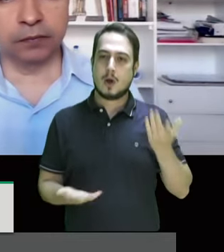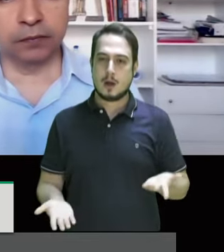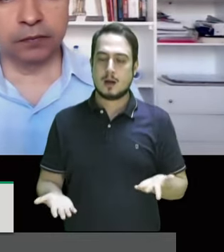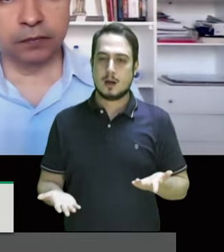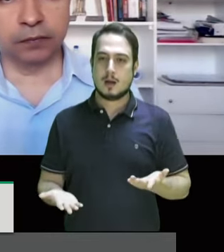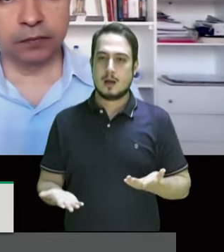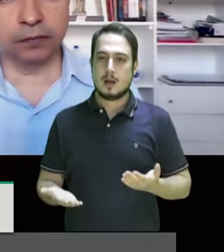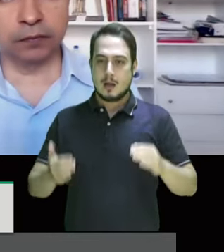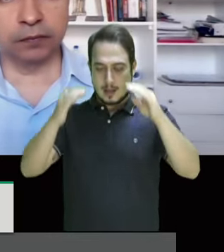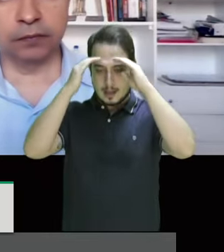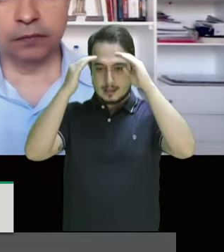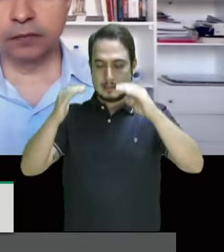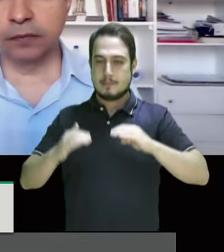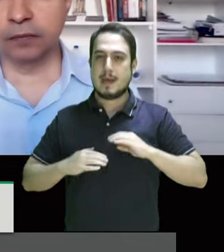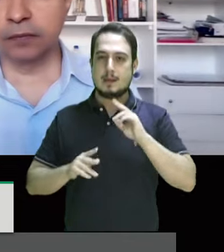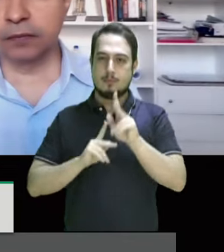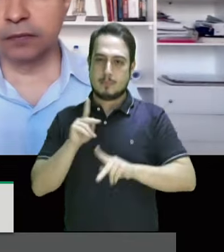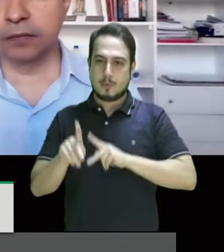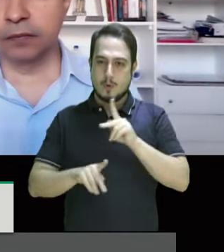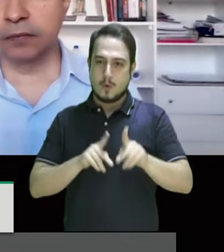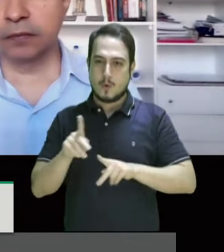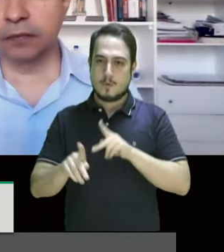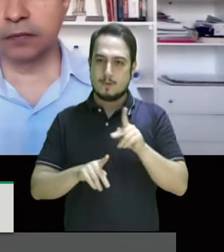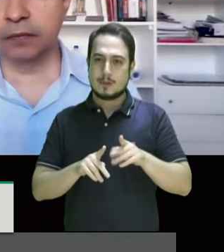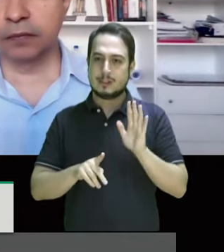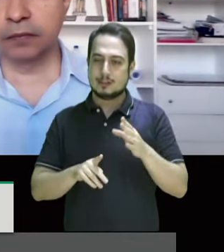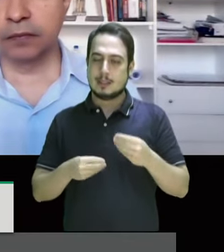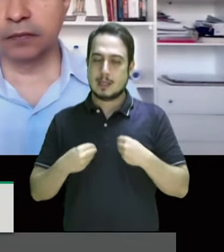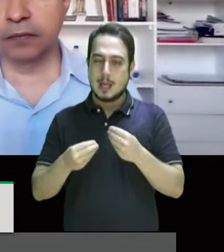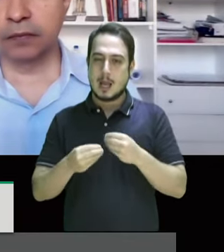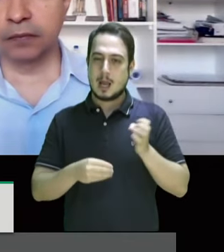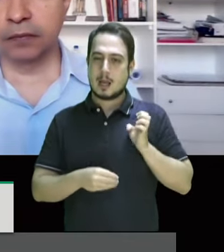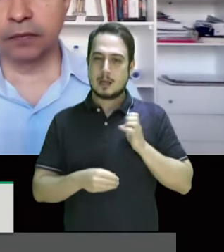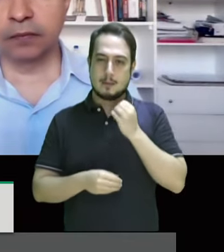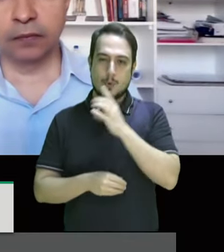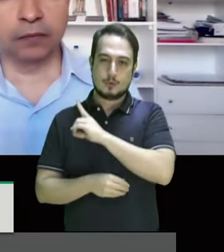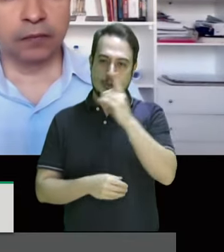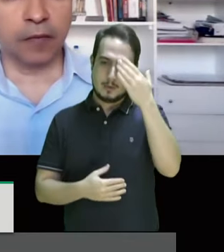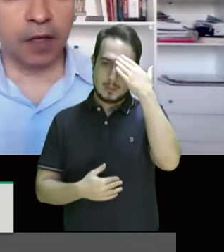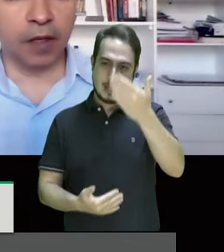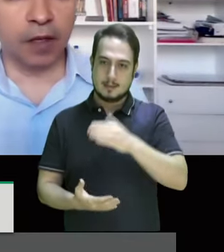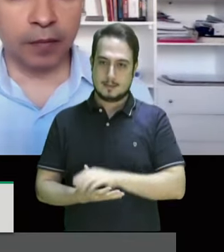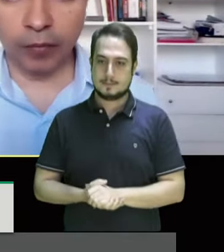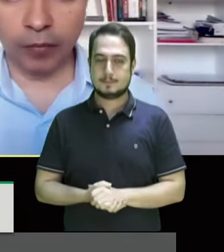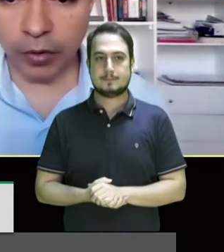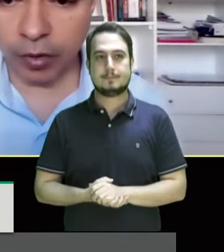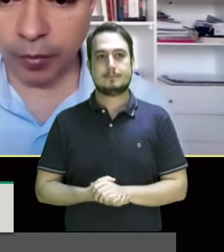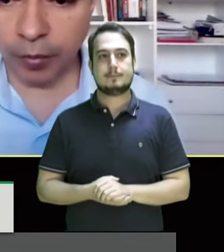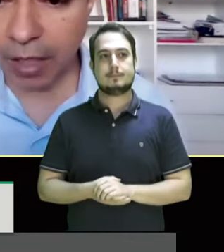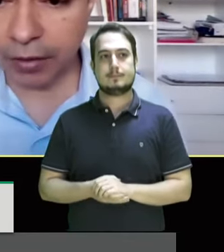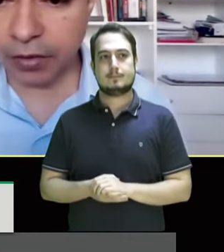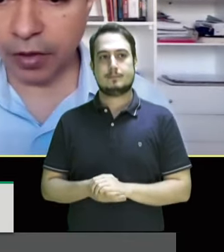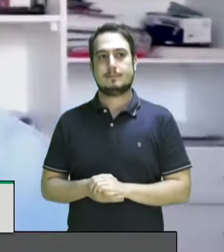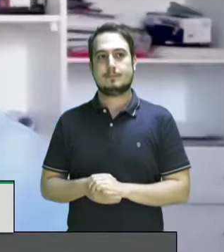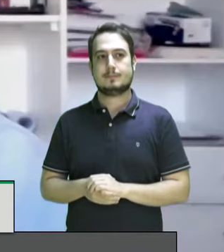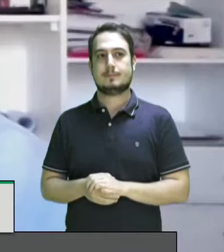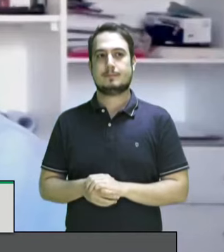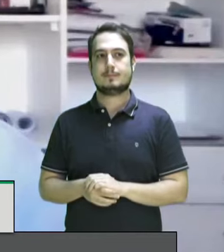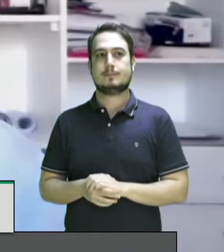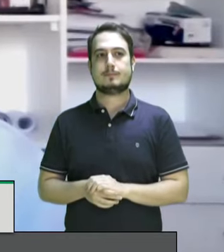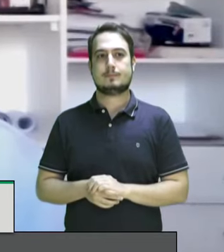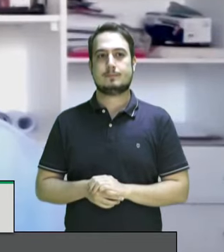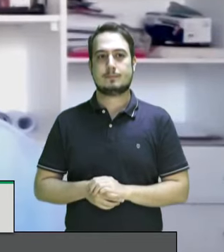respeite a história do povo que gera riqueza nesse país bom dia obrigada muito obrigado a senhora